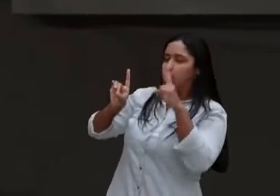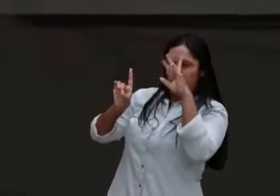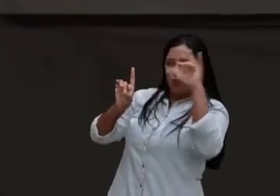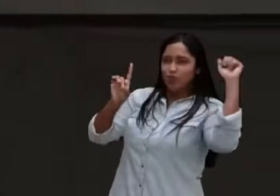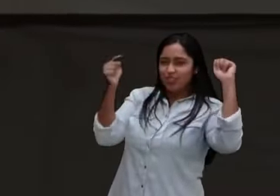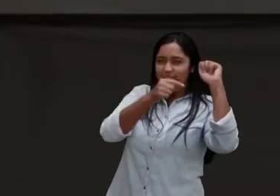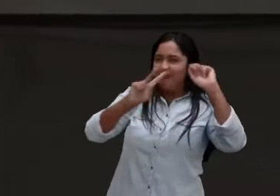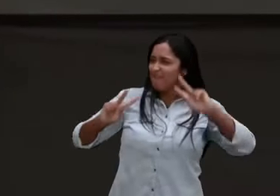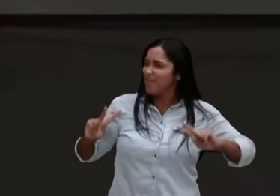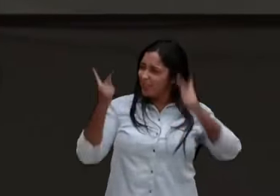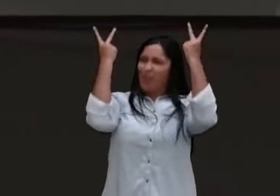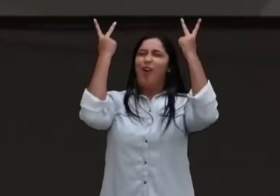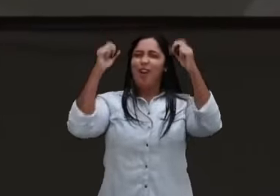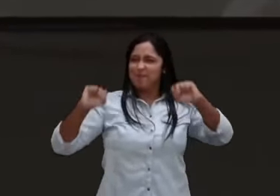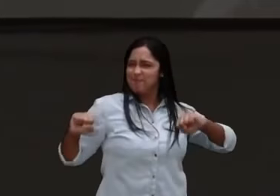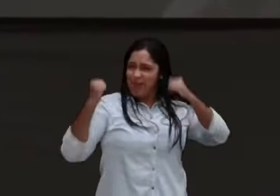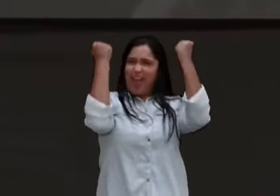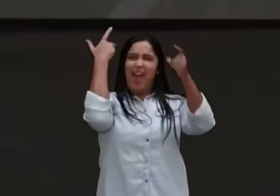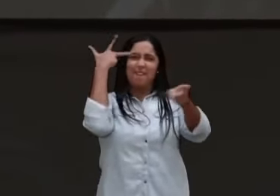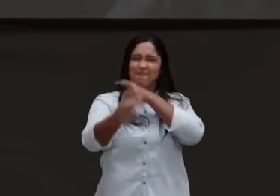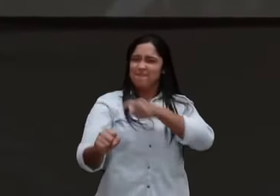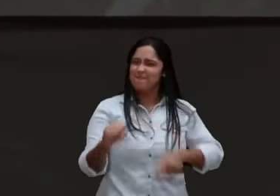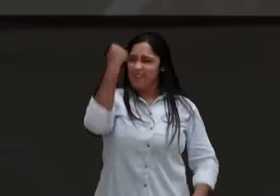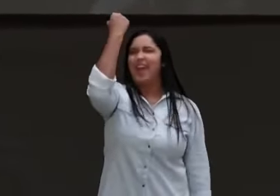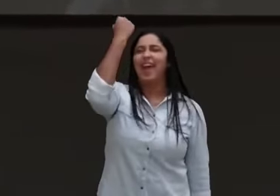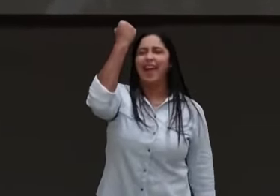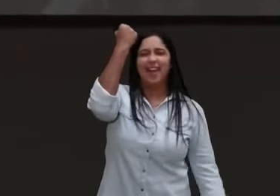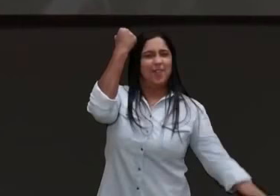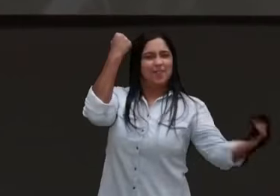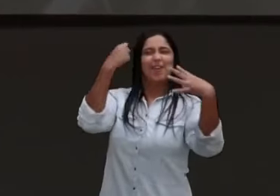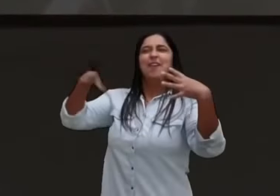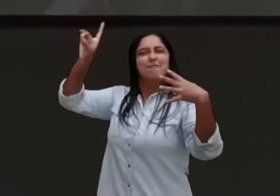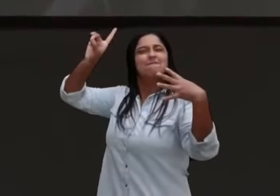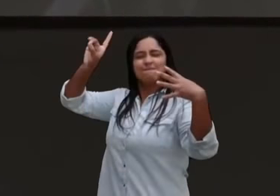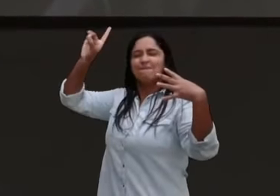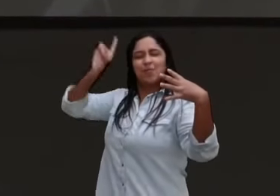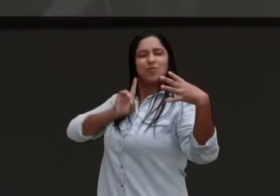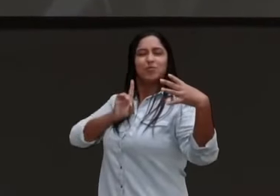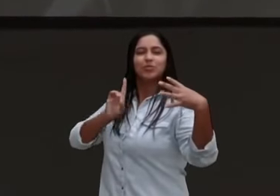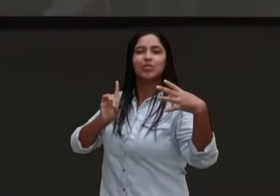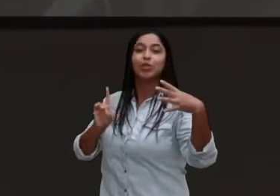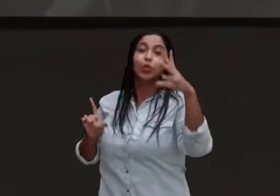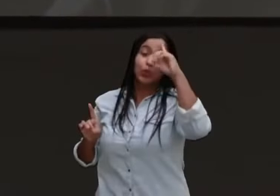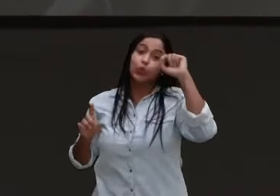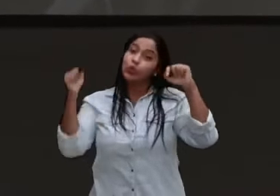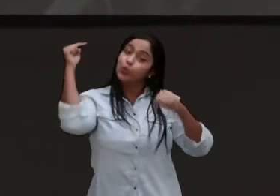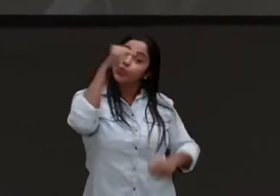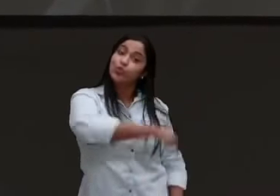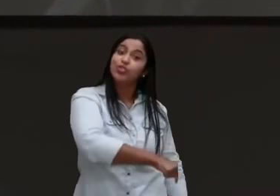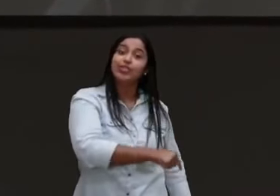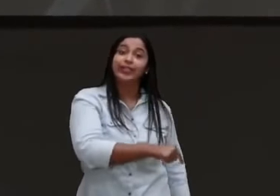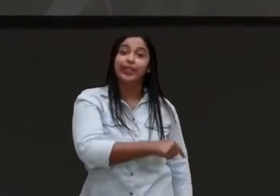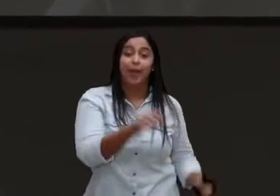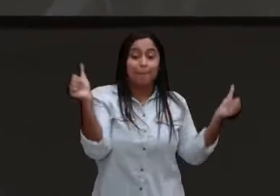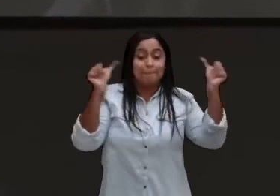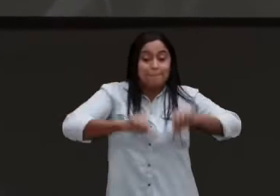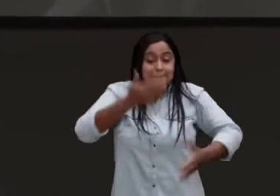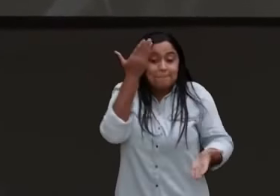a gente não consegue perceber, que Deus está com a gente, no dia da derrota, no dia da lágrima,